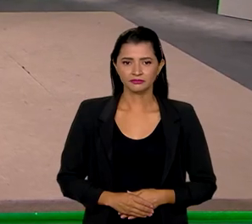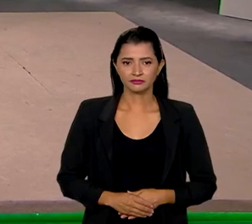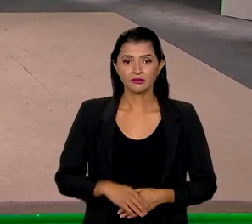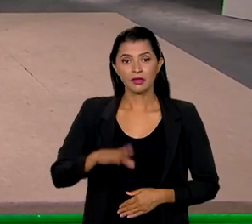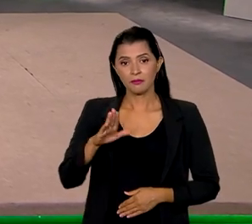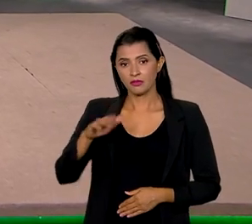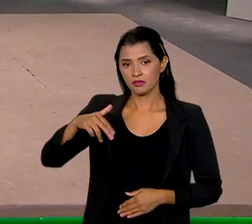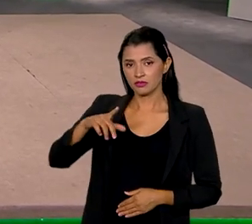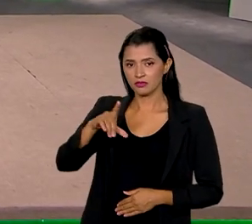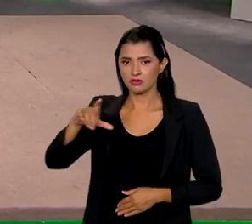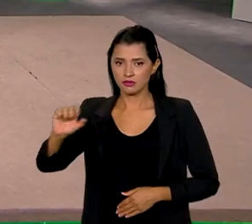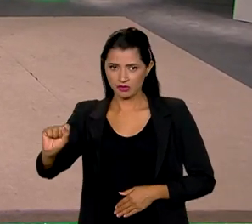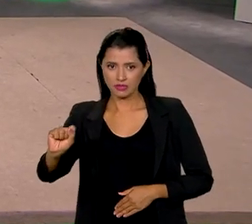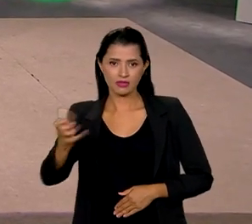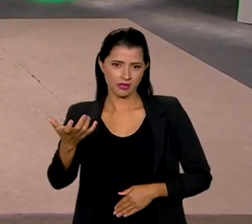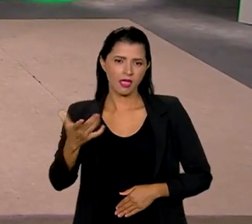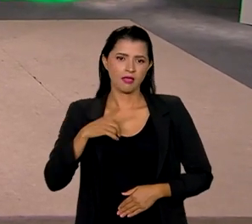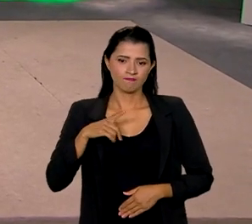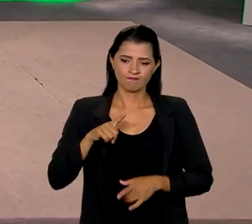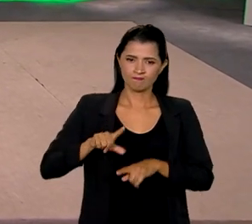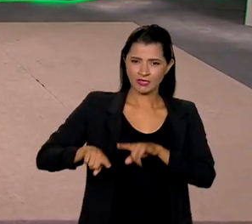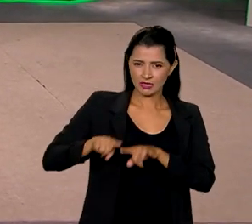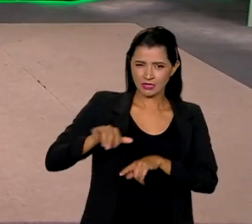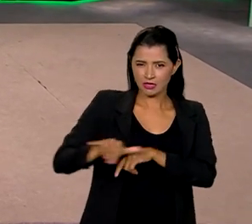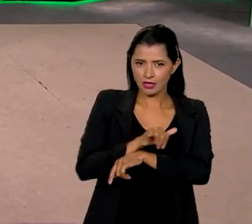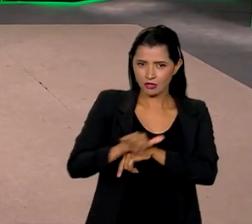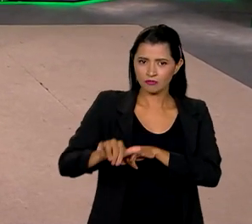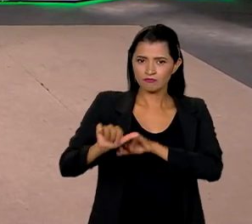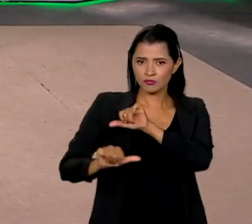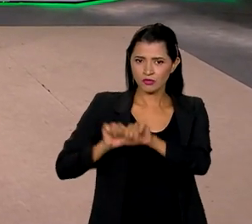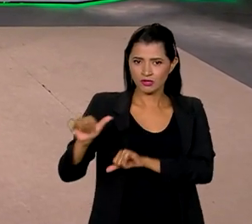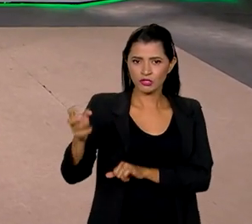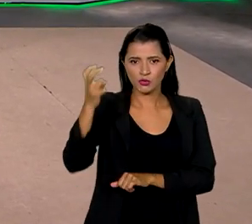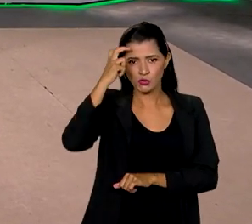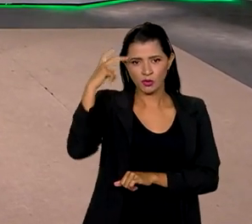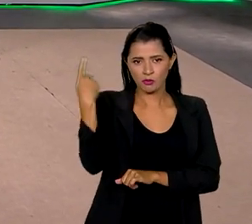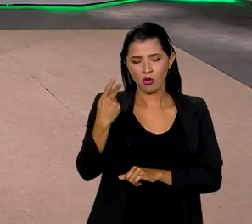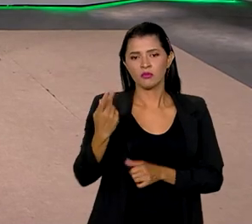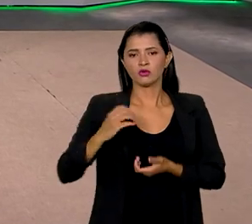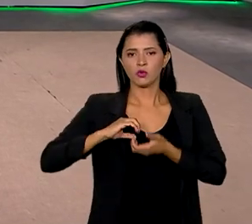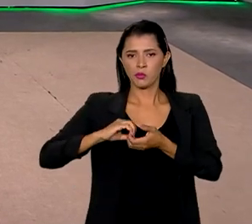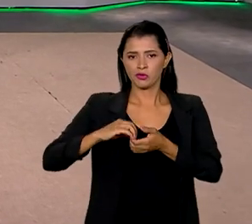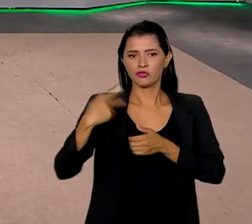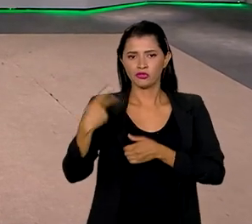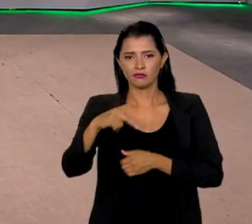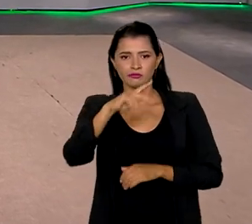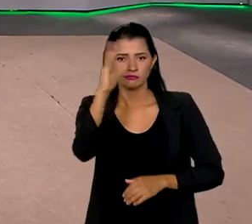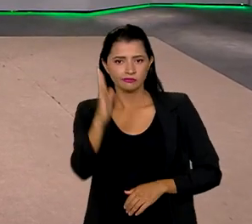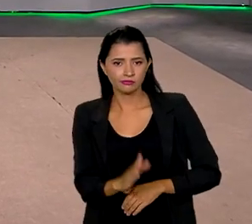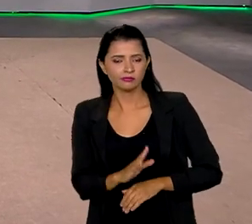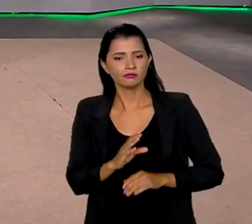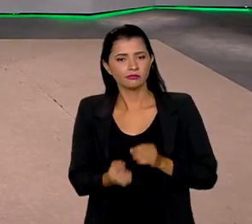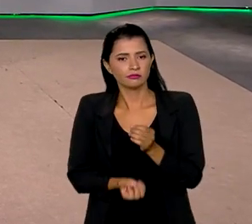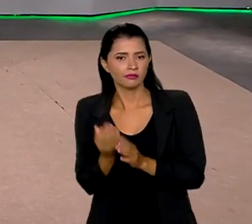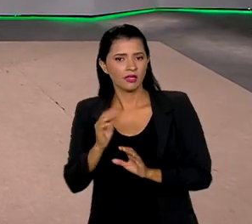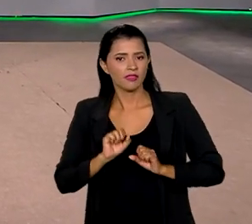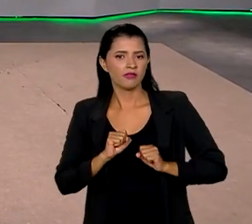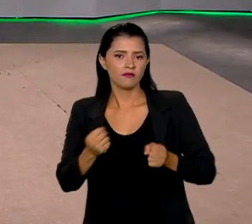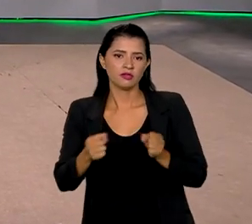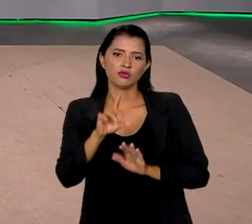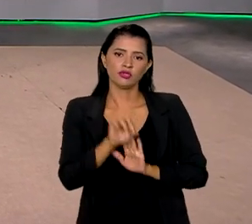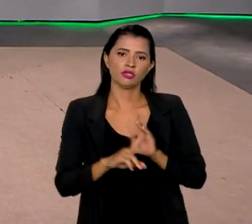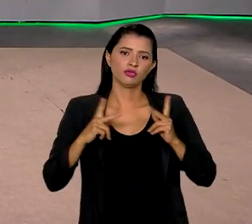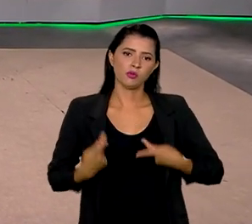O BNDES quer ser um agente de mudança da cultura corporativa no Brasil, promovendo ações de defesa dos direitos humanos